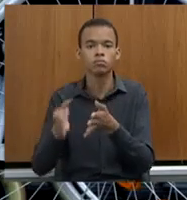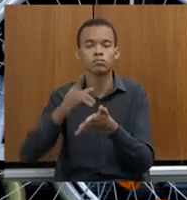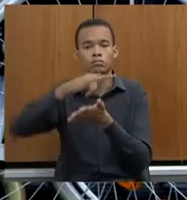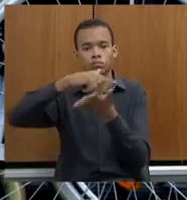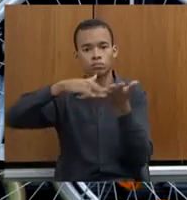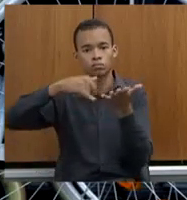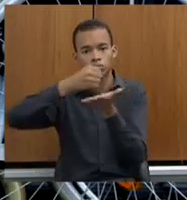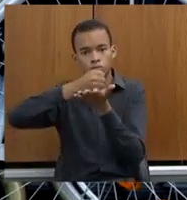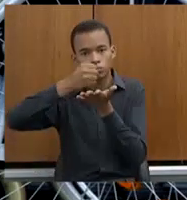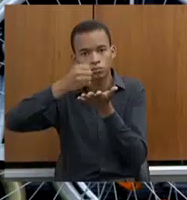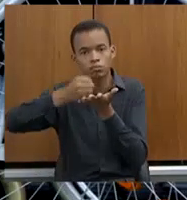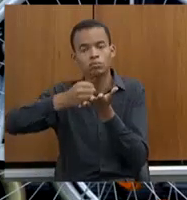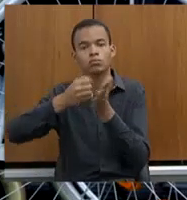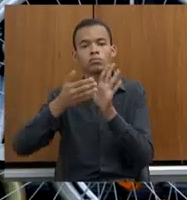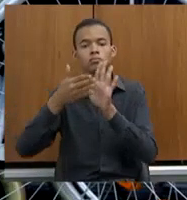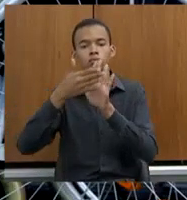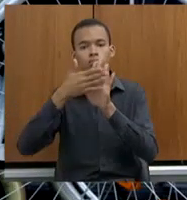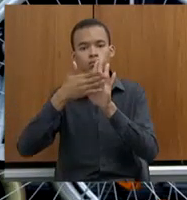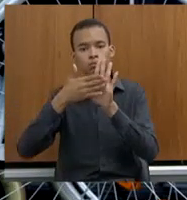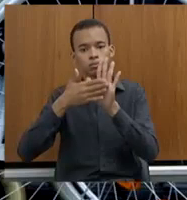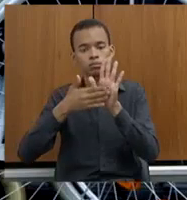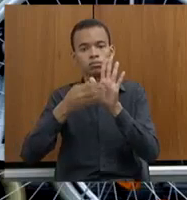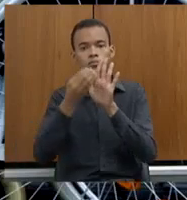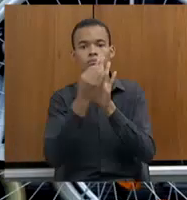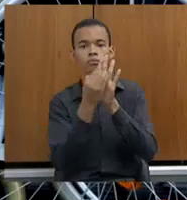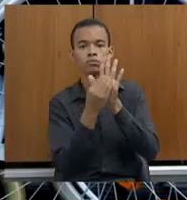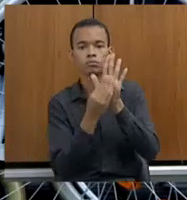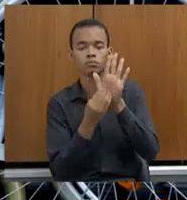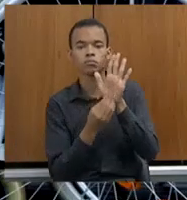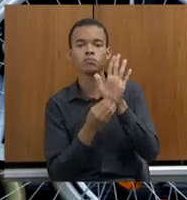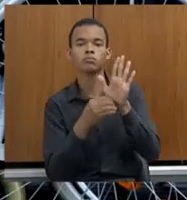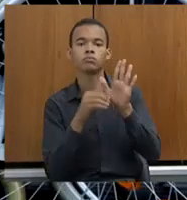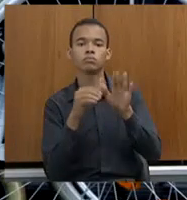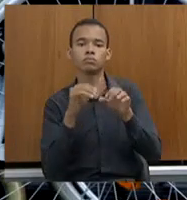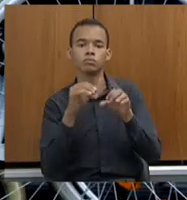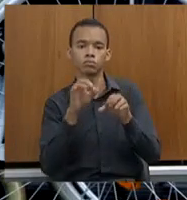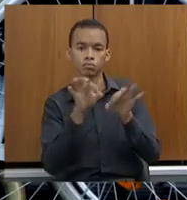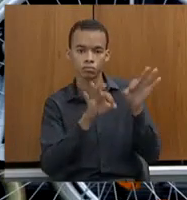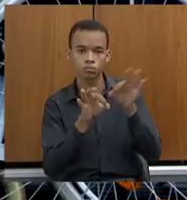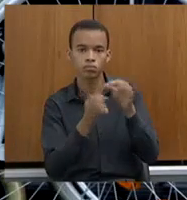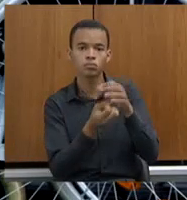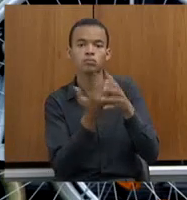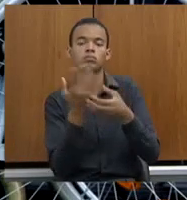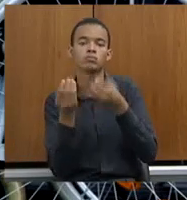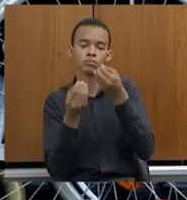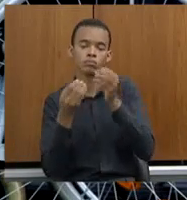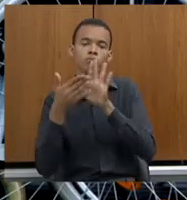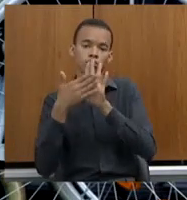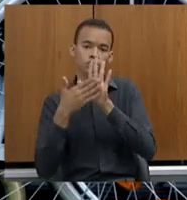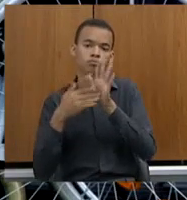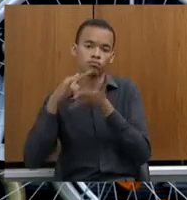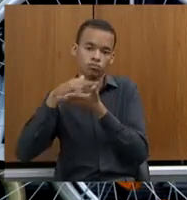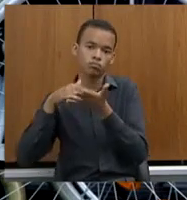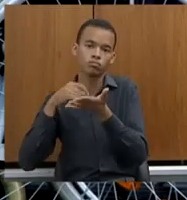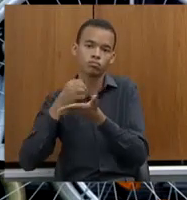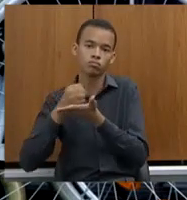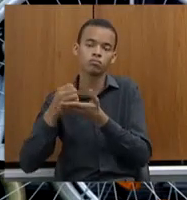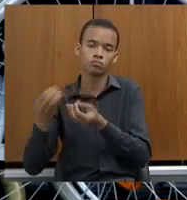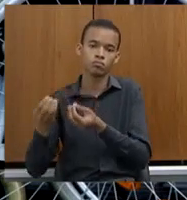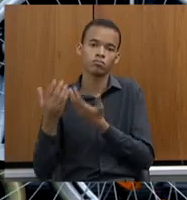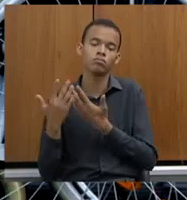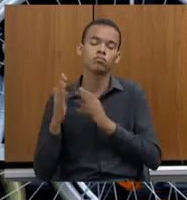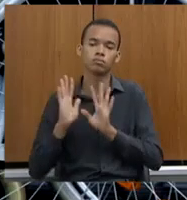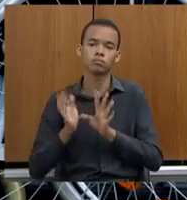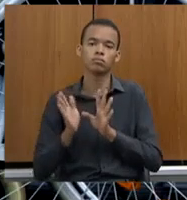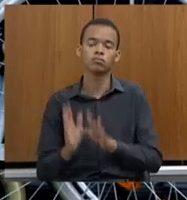apresenta as necessidades mínimas para a implantação do projeto e, paralelamente, houve uma desconcentração